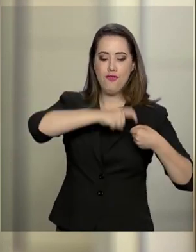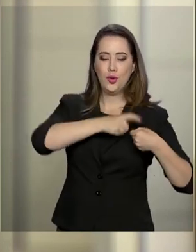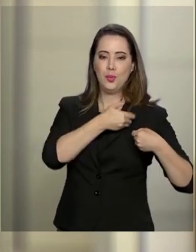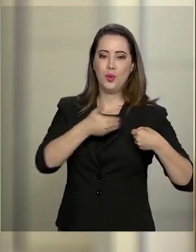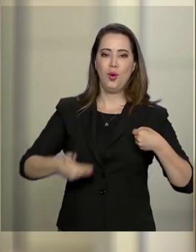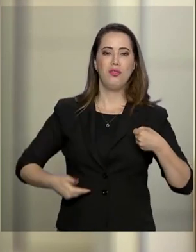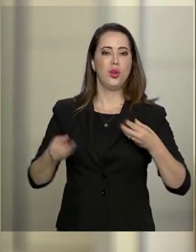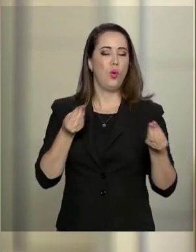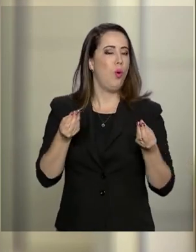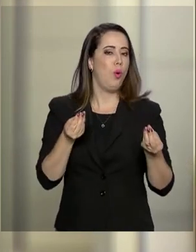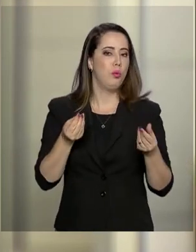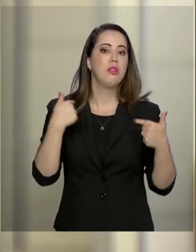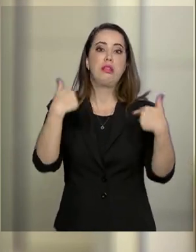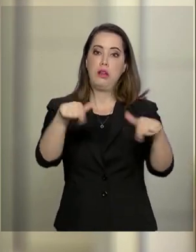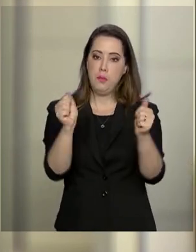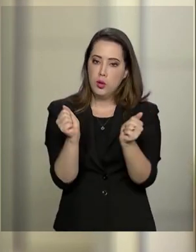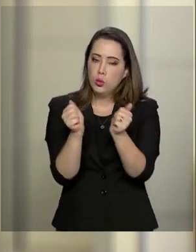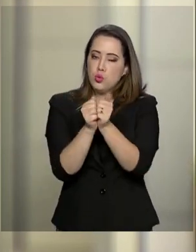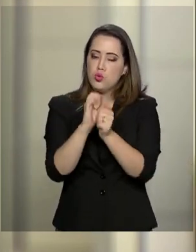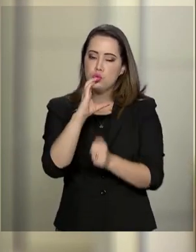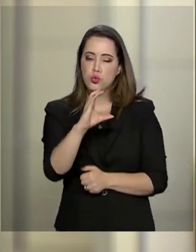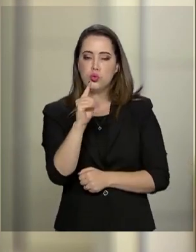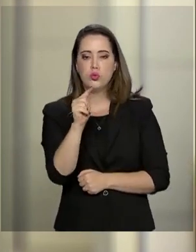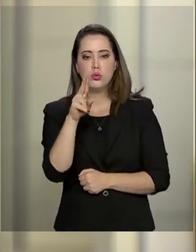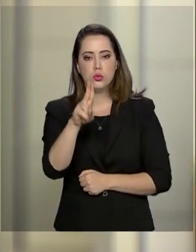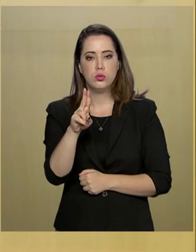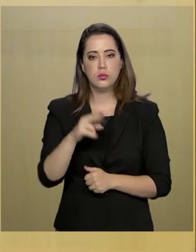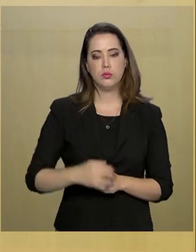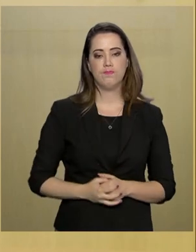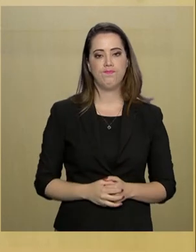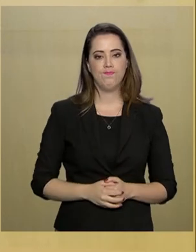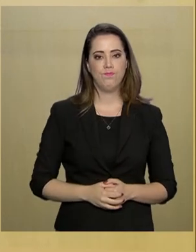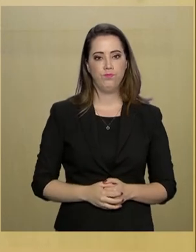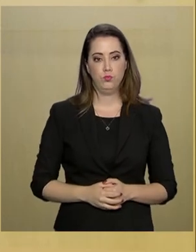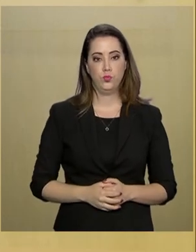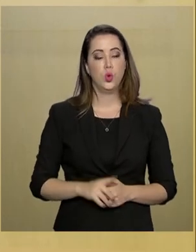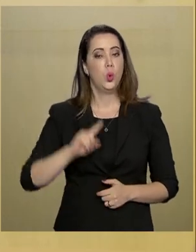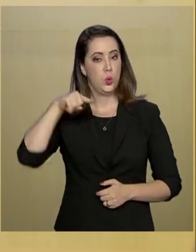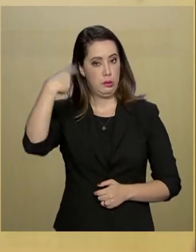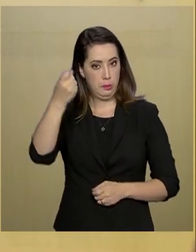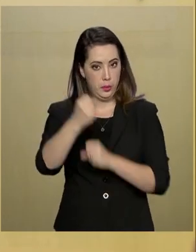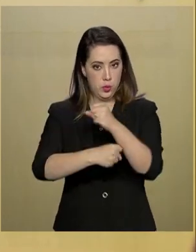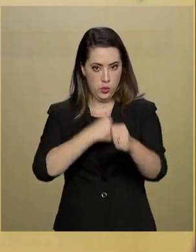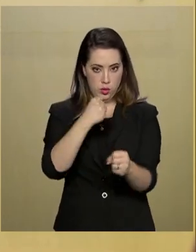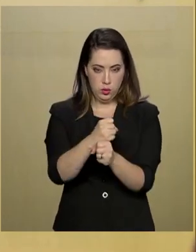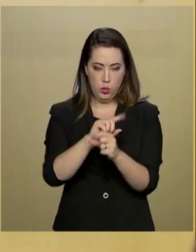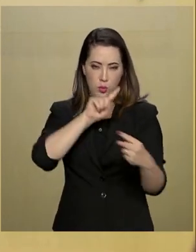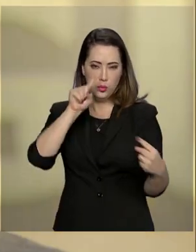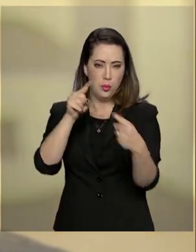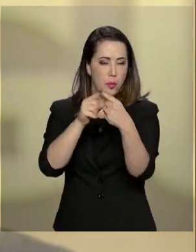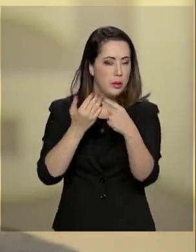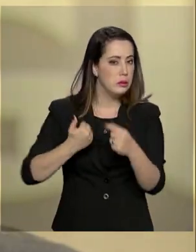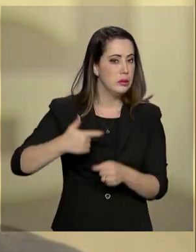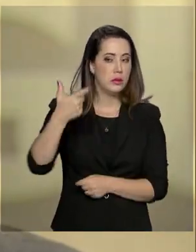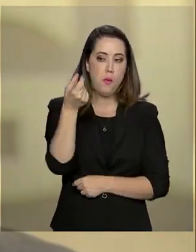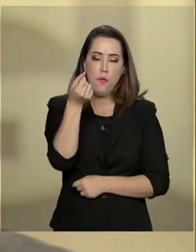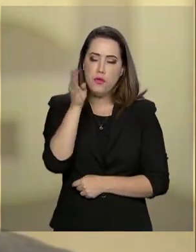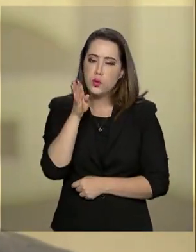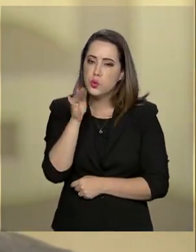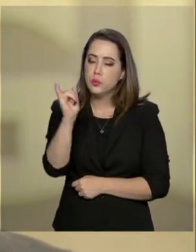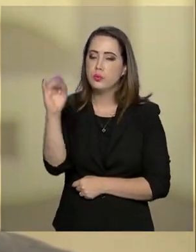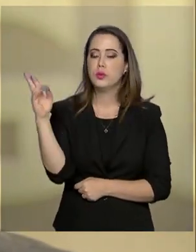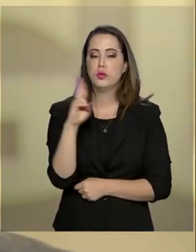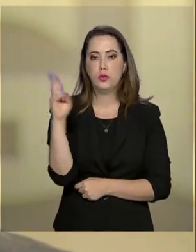atuou em conjunto com a Controladoria Geral da União. E para o ano que vem, a meta é passar dos R$ 20 bilhões